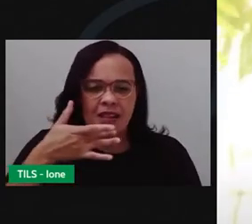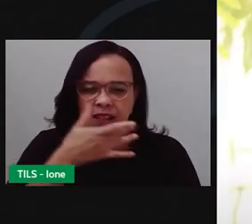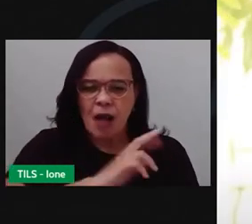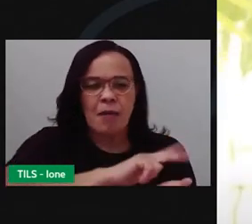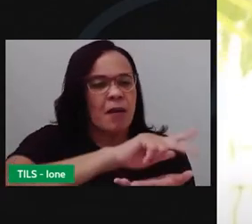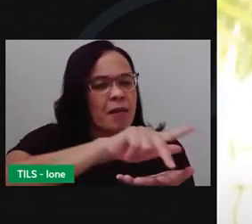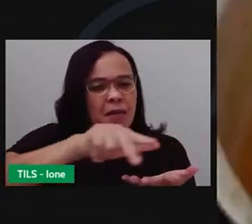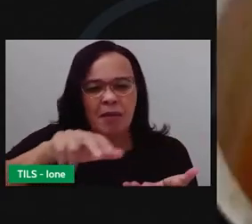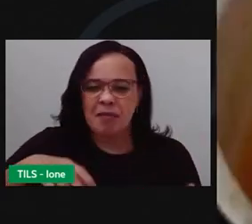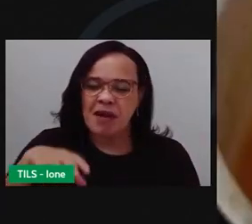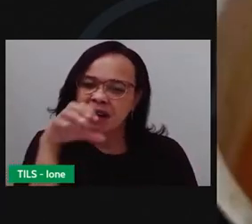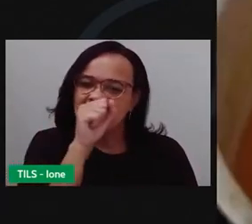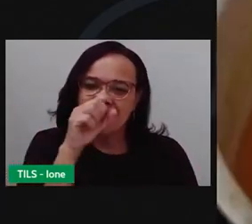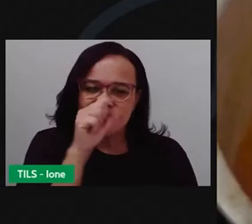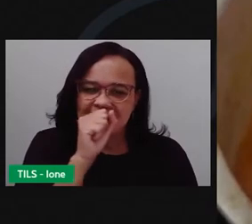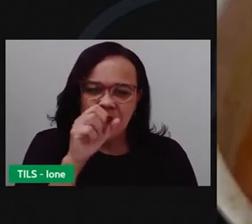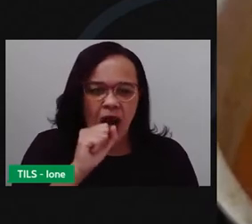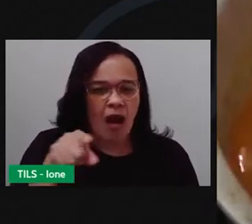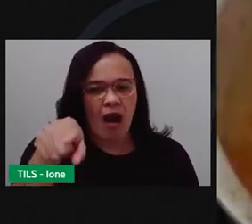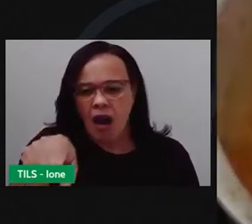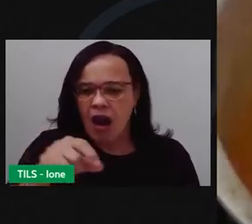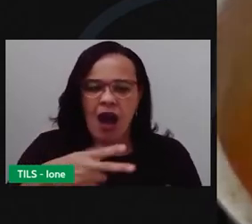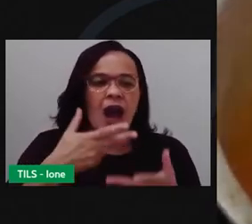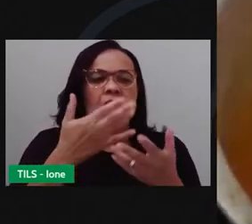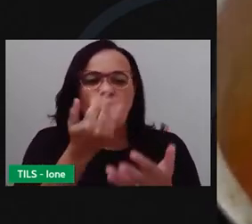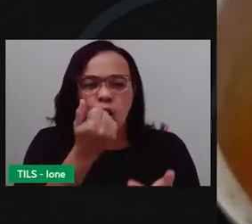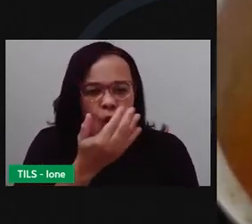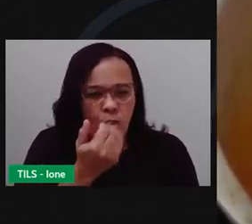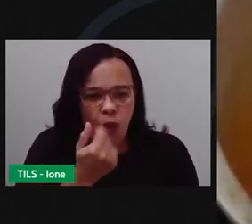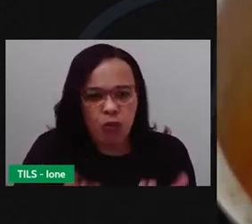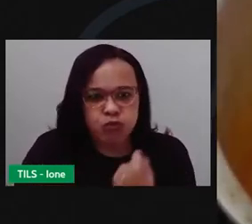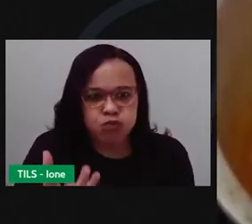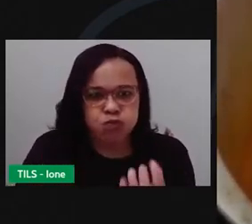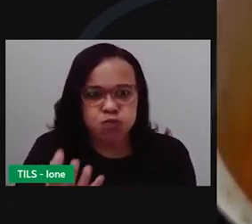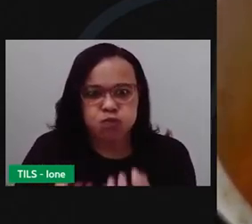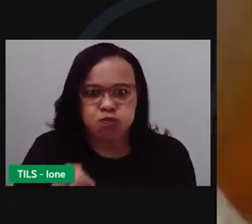laranja fresquinha e do mocofato que está borbulhando na panela.